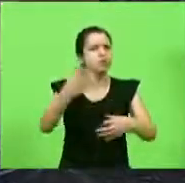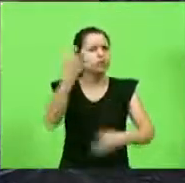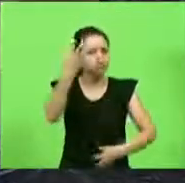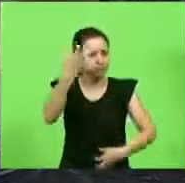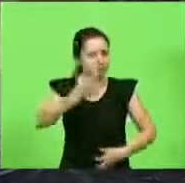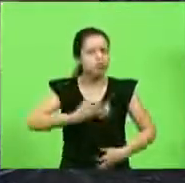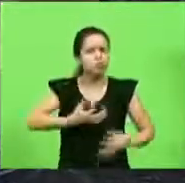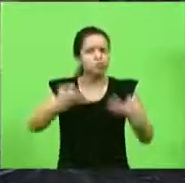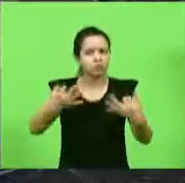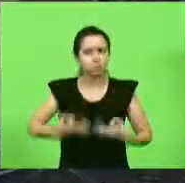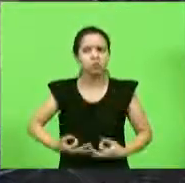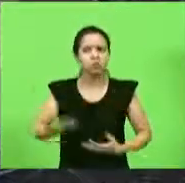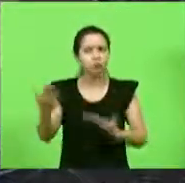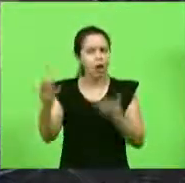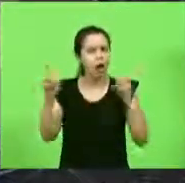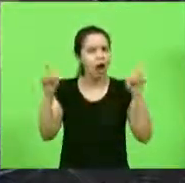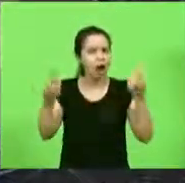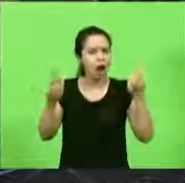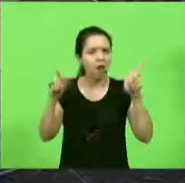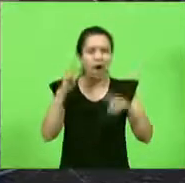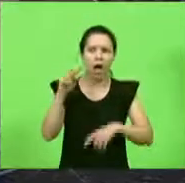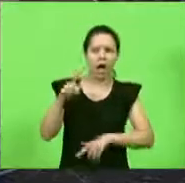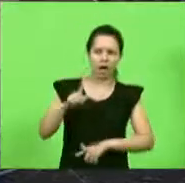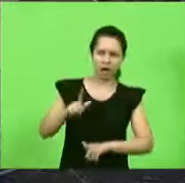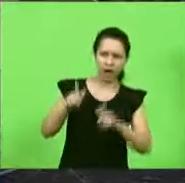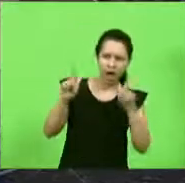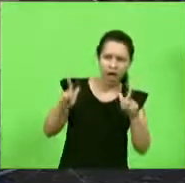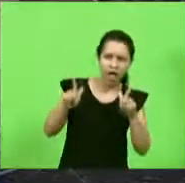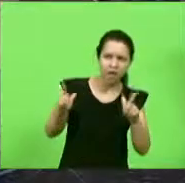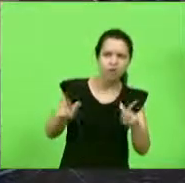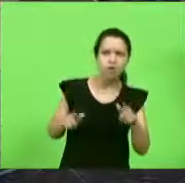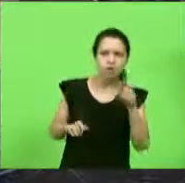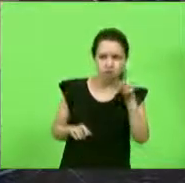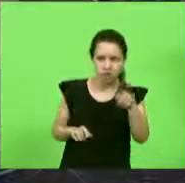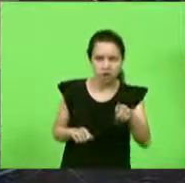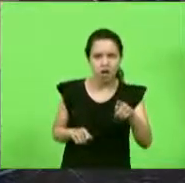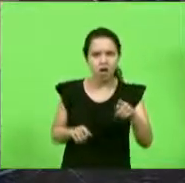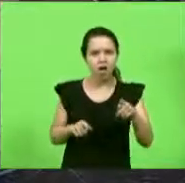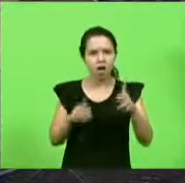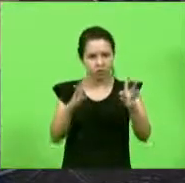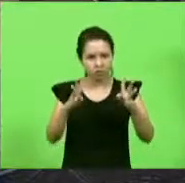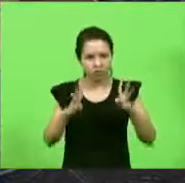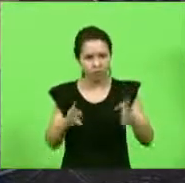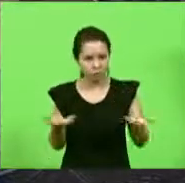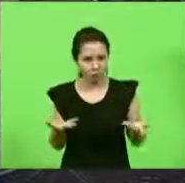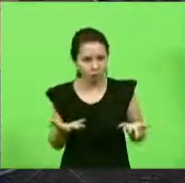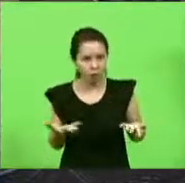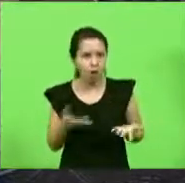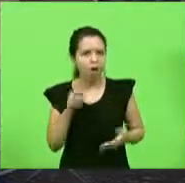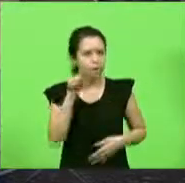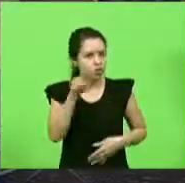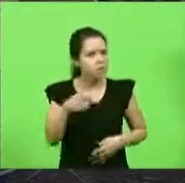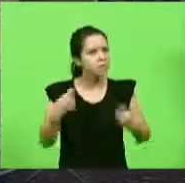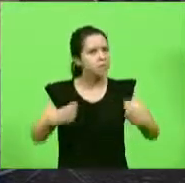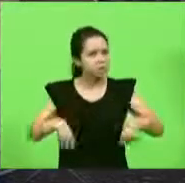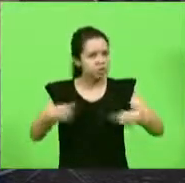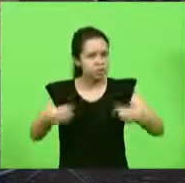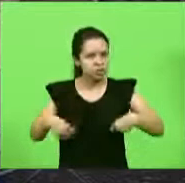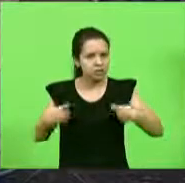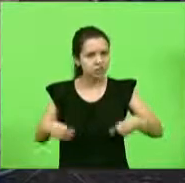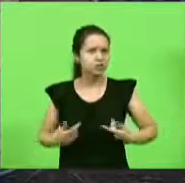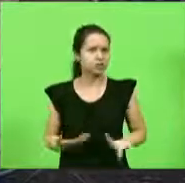nós ouvirmos falar de alguma greve, você que me ouve agora e me vê, você precisa ser cético.